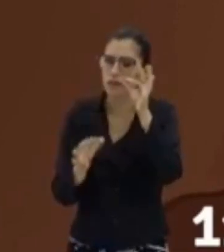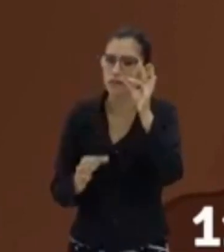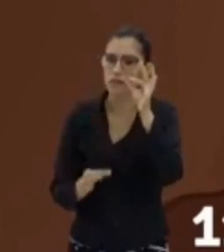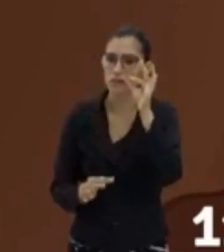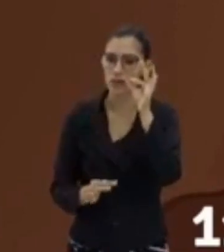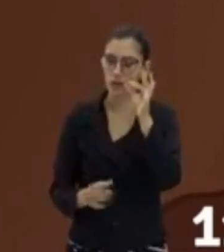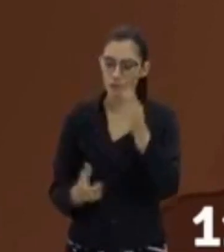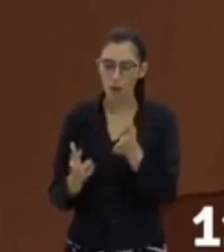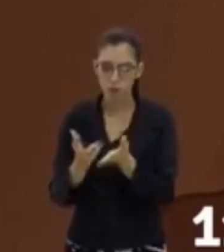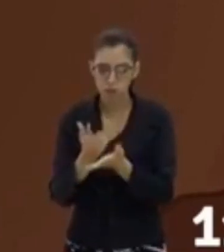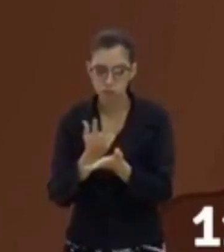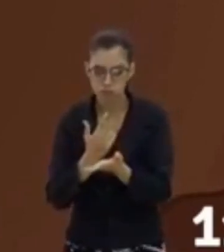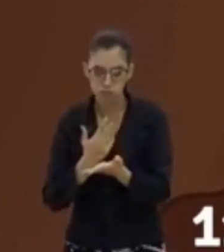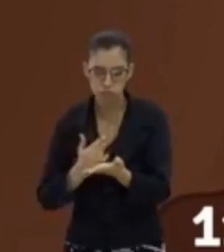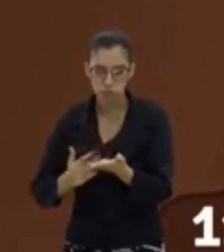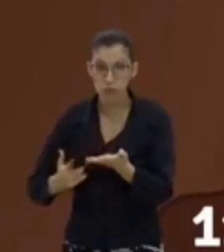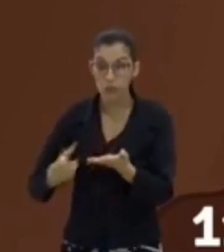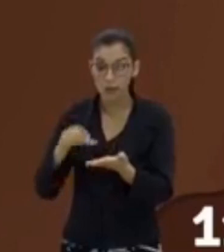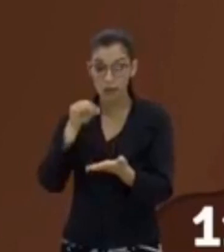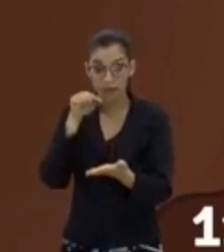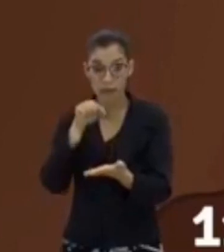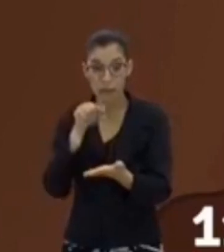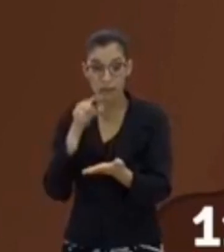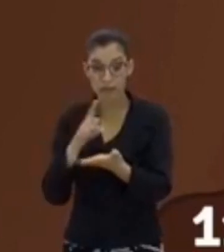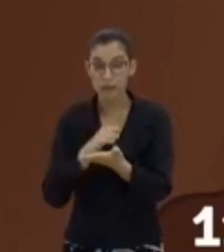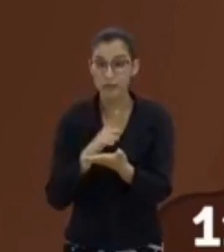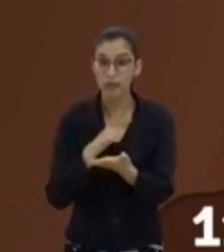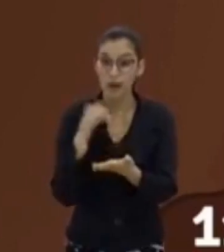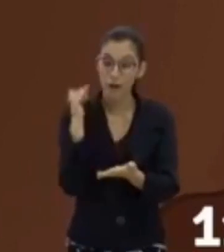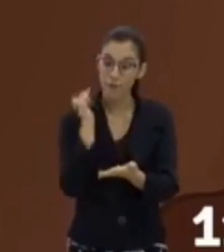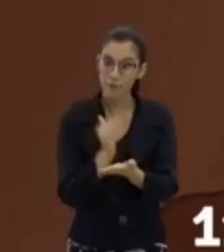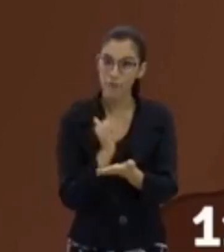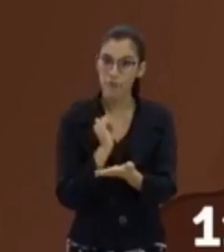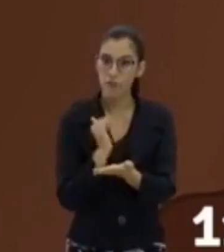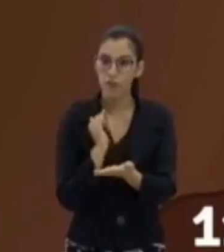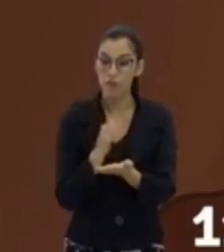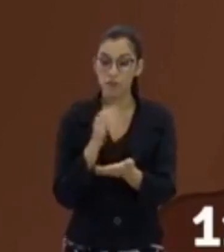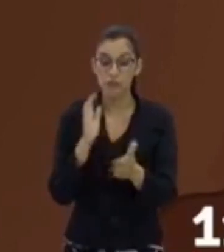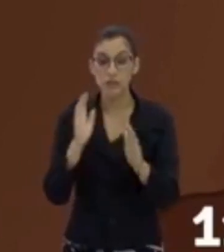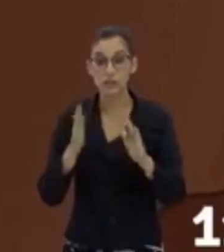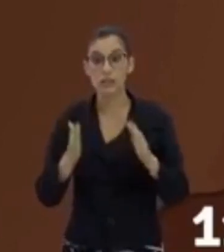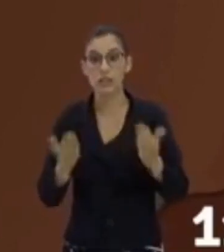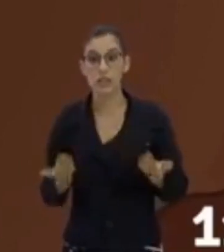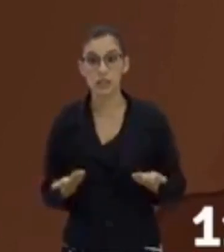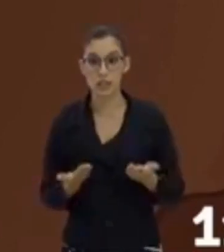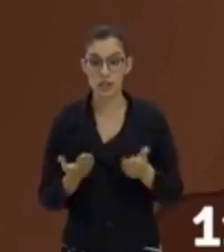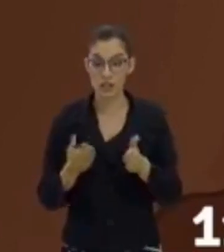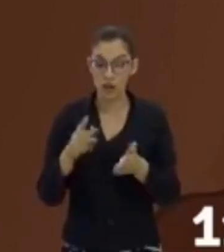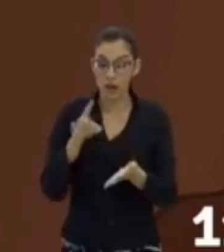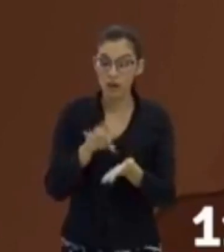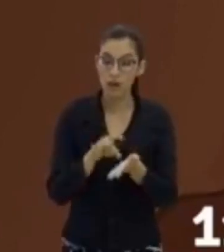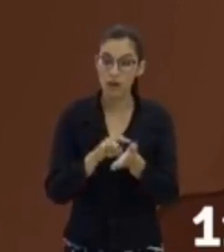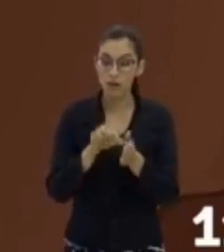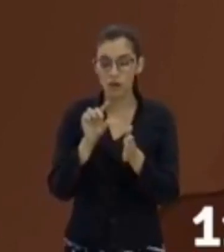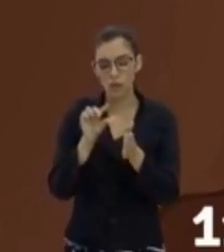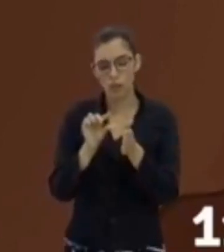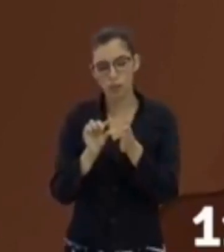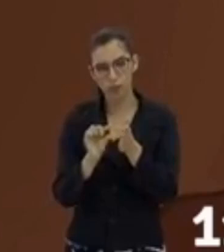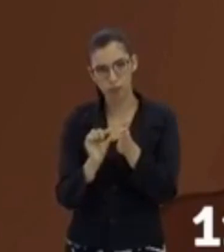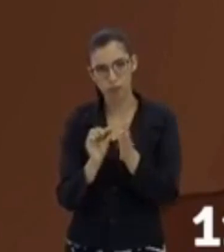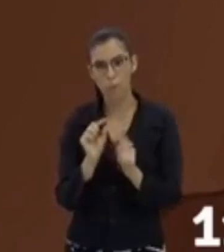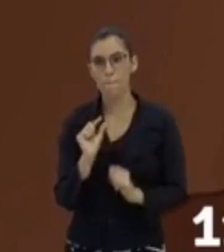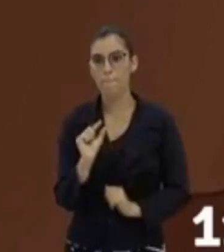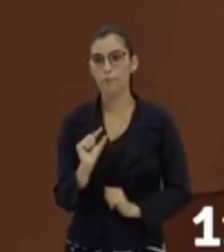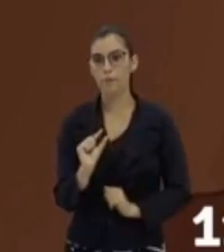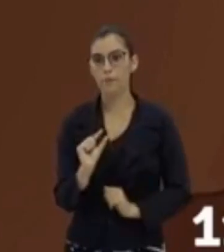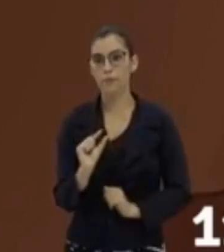que você quer obter informações, visto que aquela realidade foi reduzida a poucas vezes. Então, geralmente,